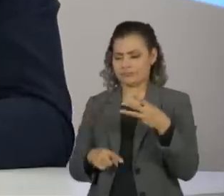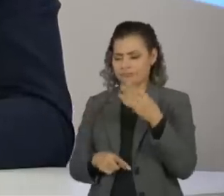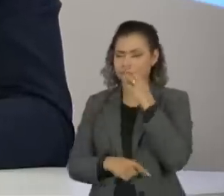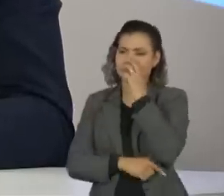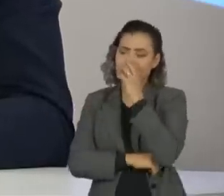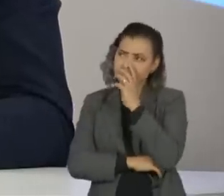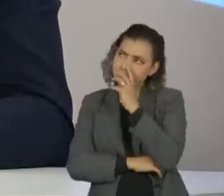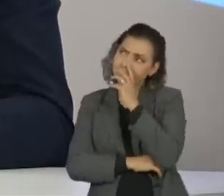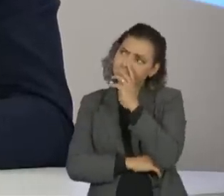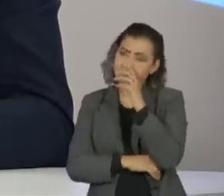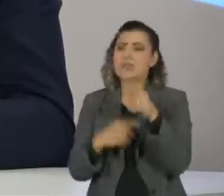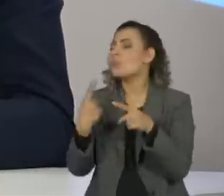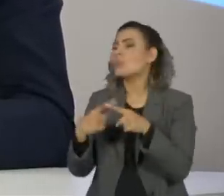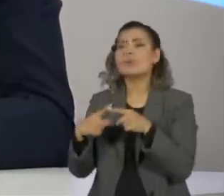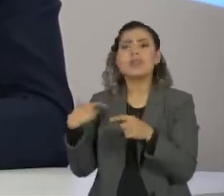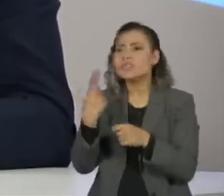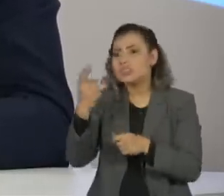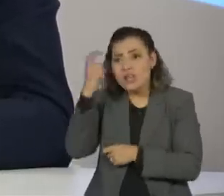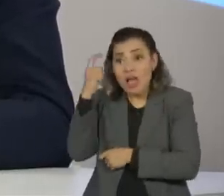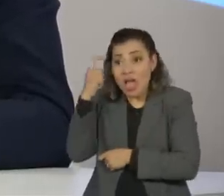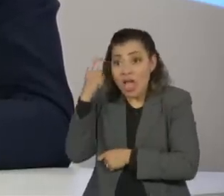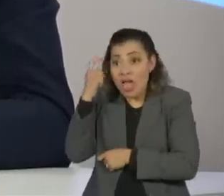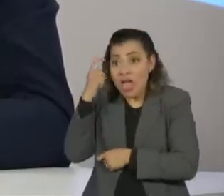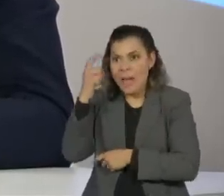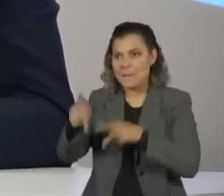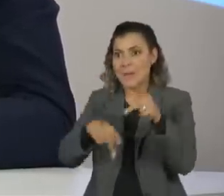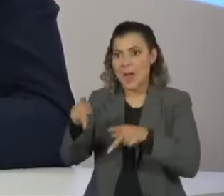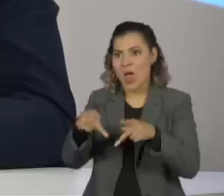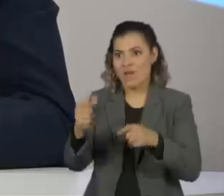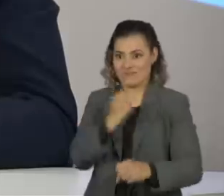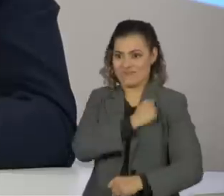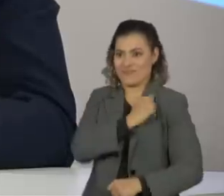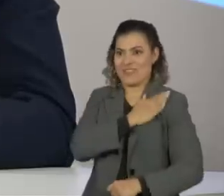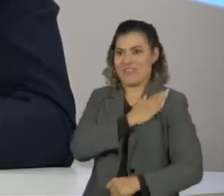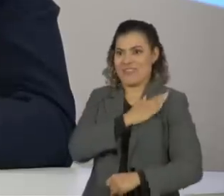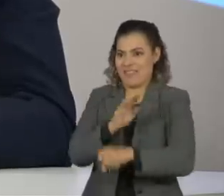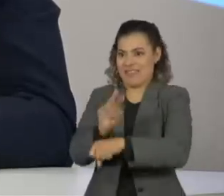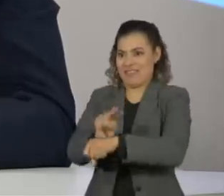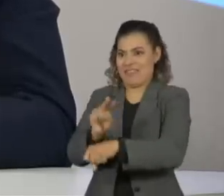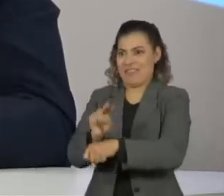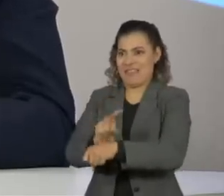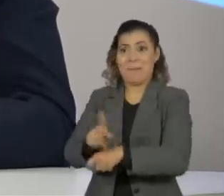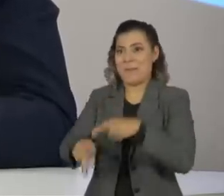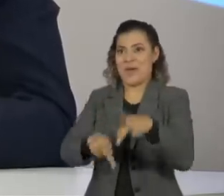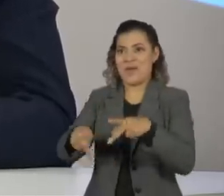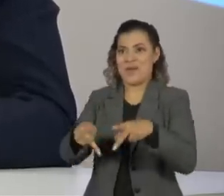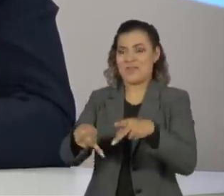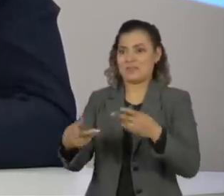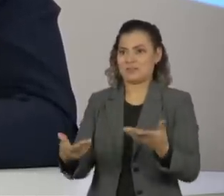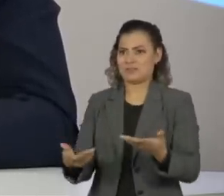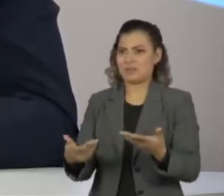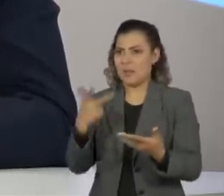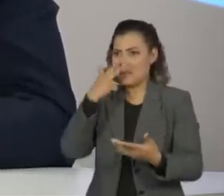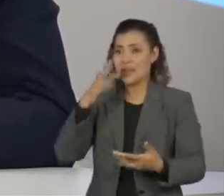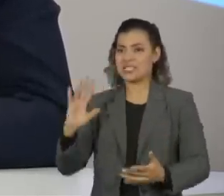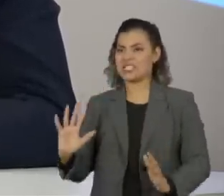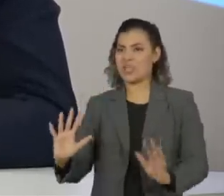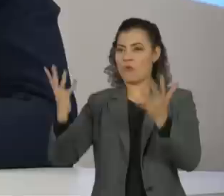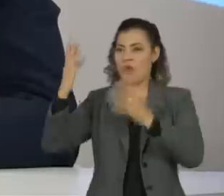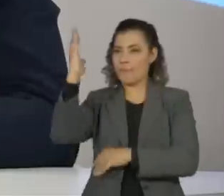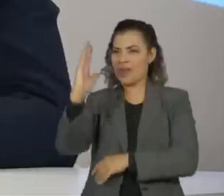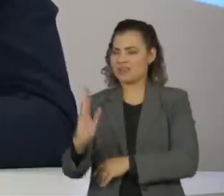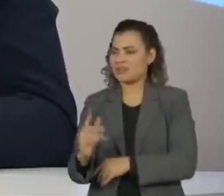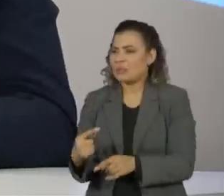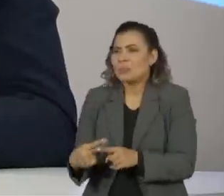por que que a gente é tão vidrado em populistas, por que que a gente gosta tanto de abraçar a causa do Salvador da Pátria? De onde vem